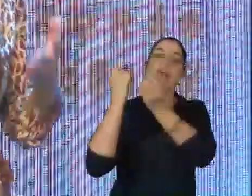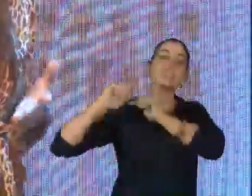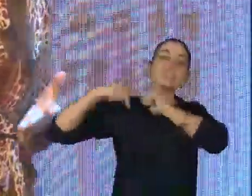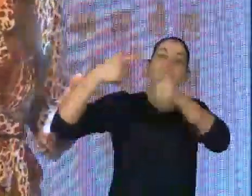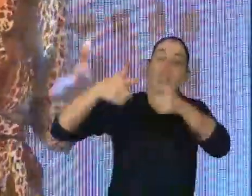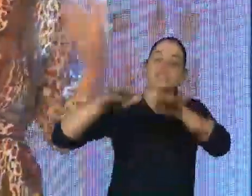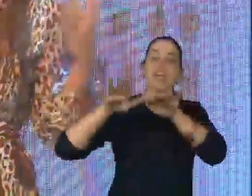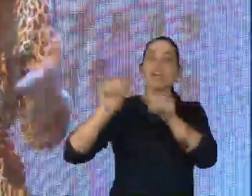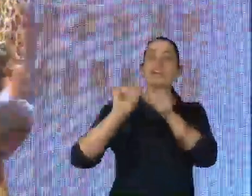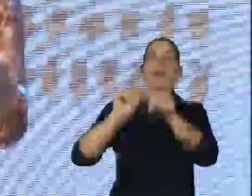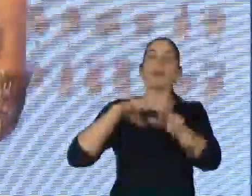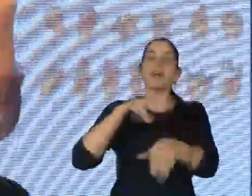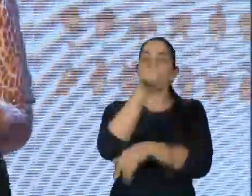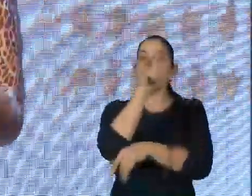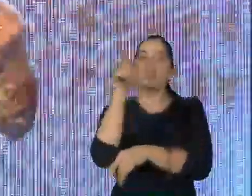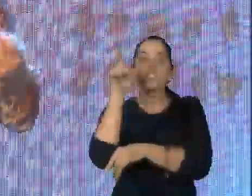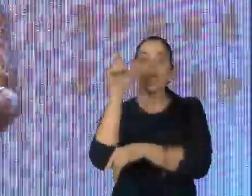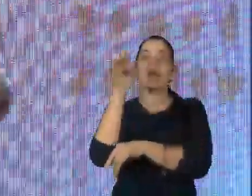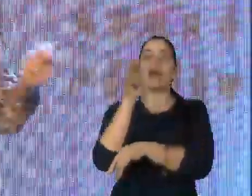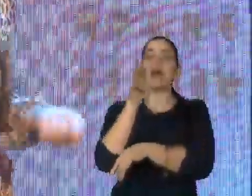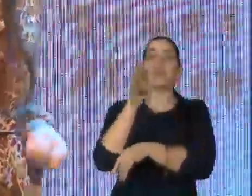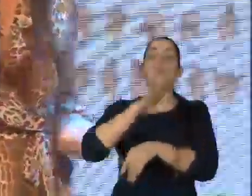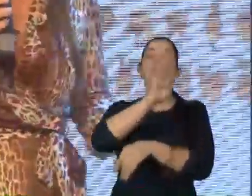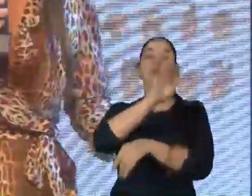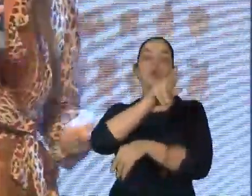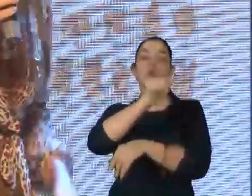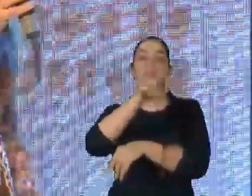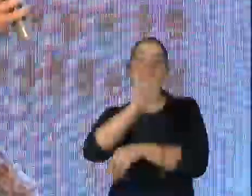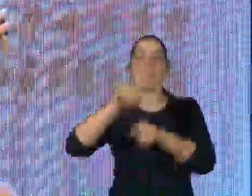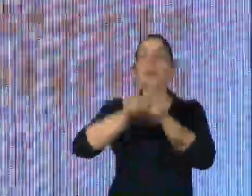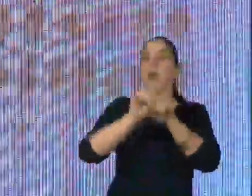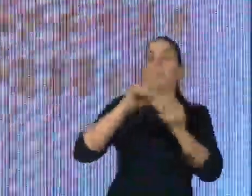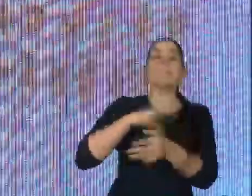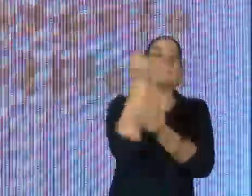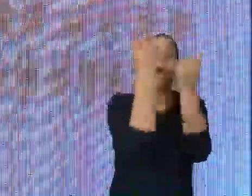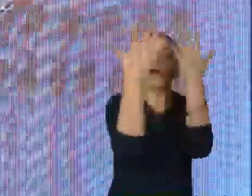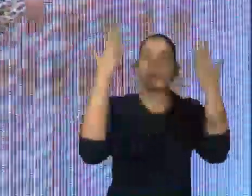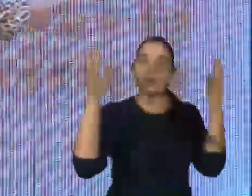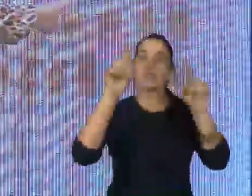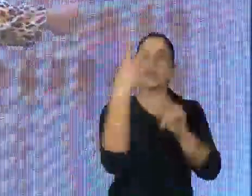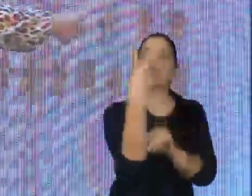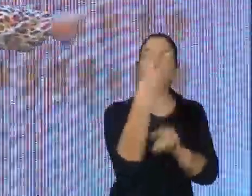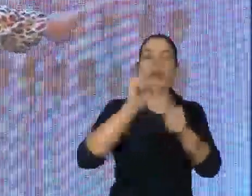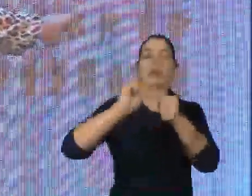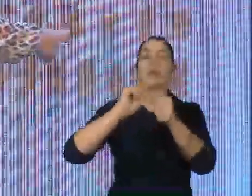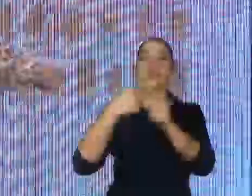duas lindas. É a Letícia e a Bruna. Eu quero, assim, parabenizar, porque isso aqui